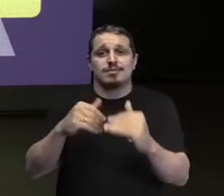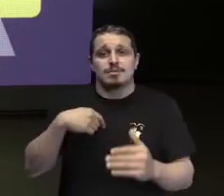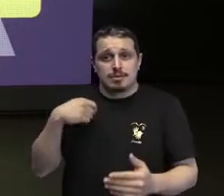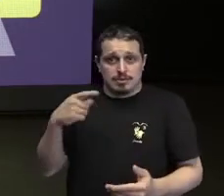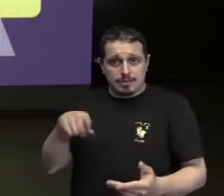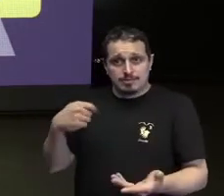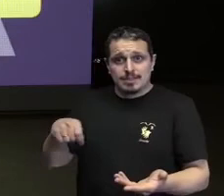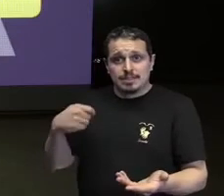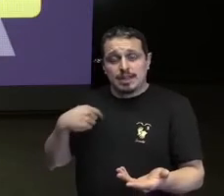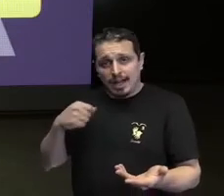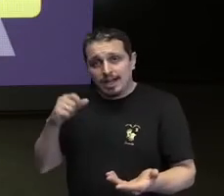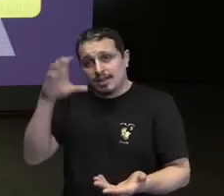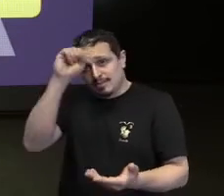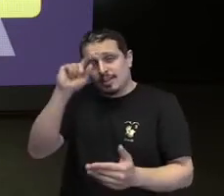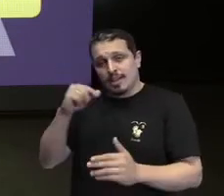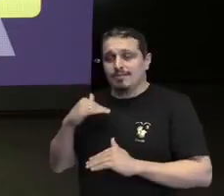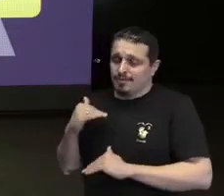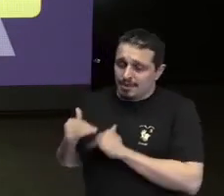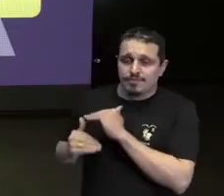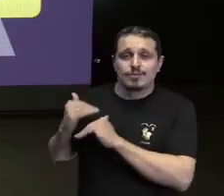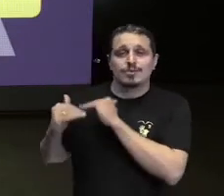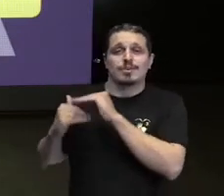inclusão. Então,